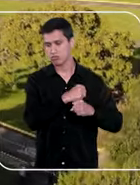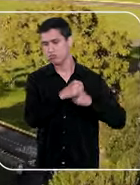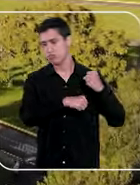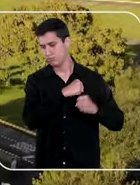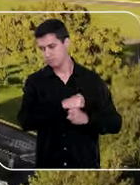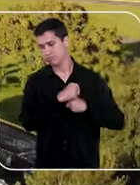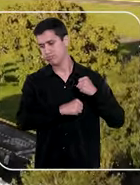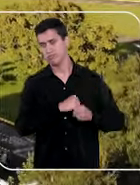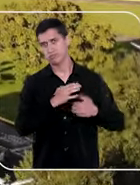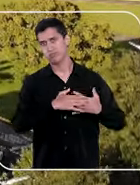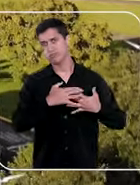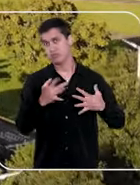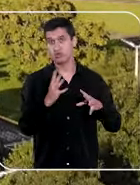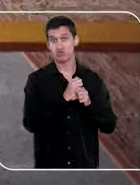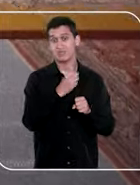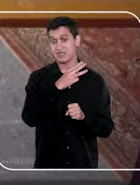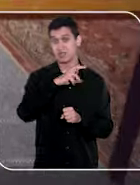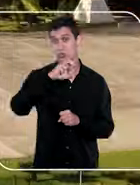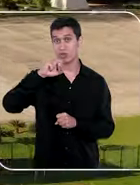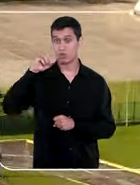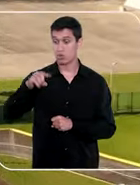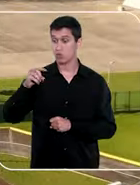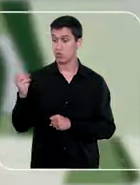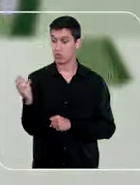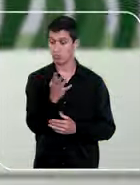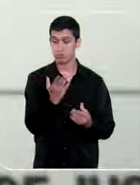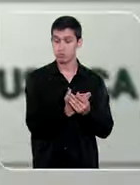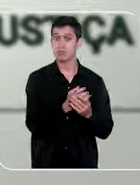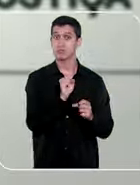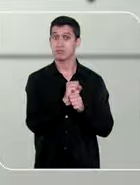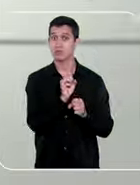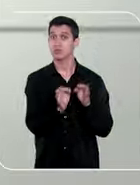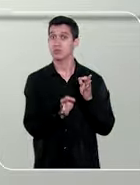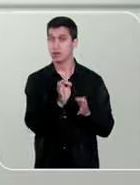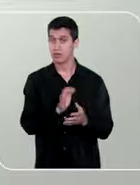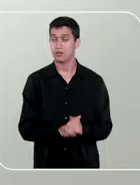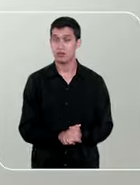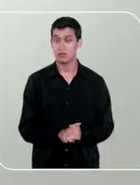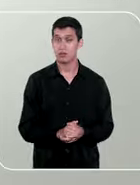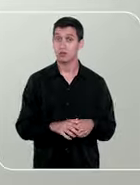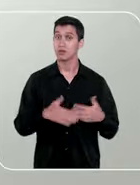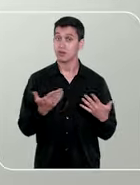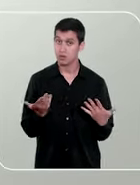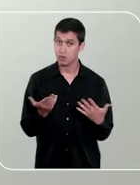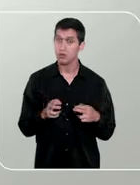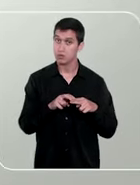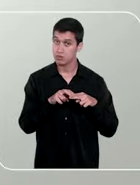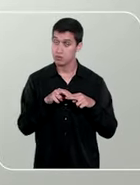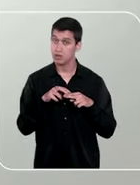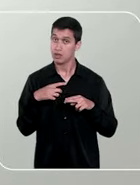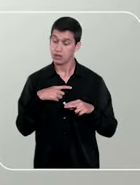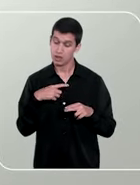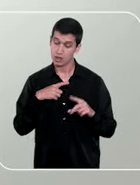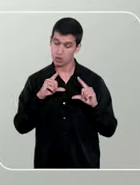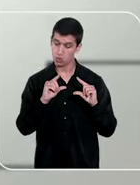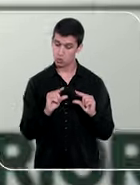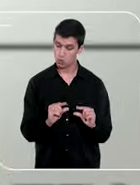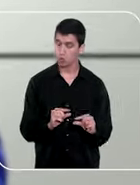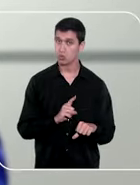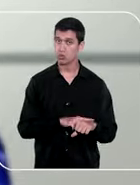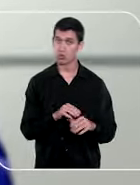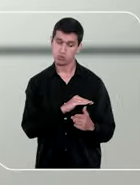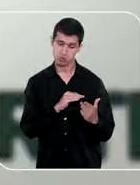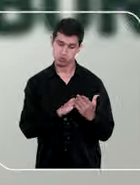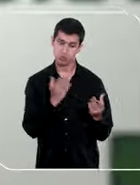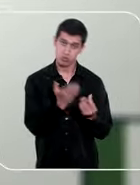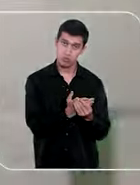são 350 mil novos processos aguardando o julgamento. E é por isso, para reduzir o tempo de tramitação das